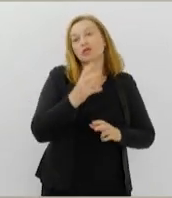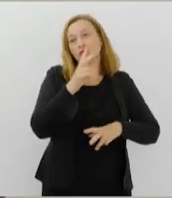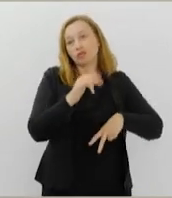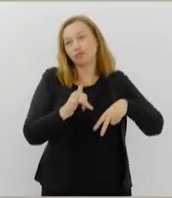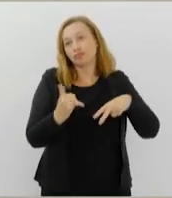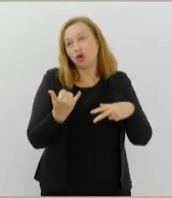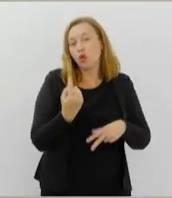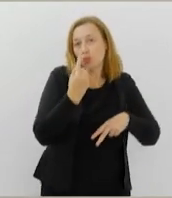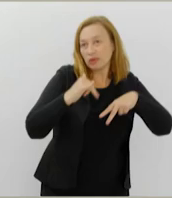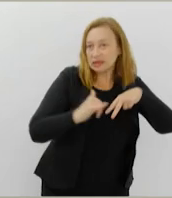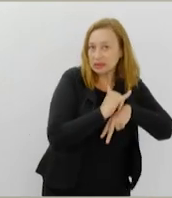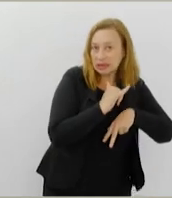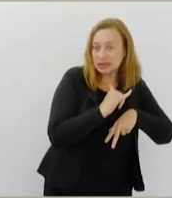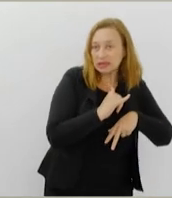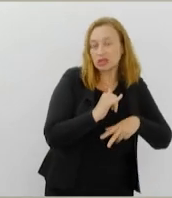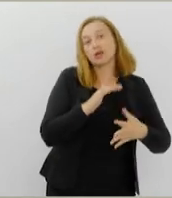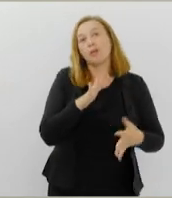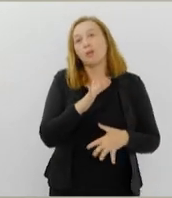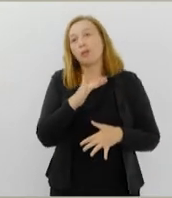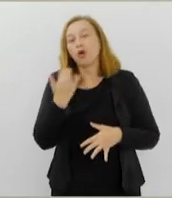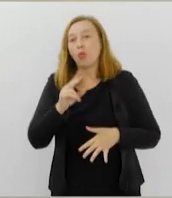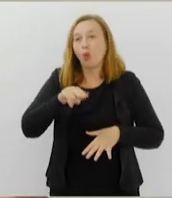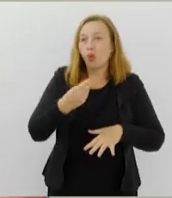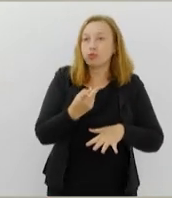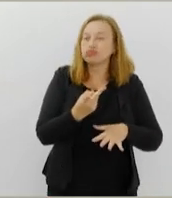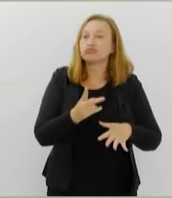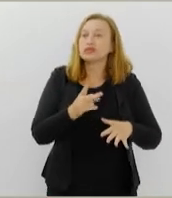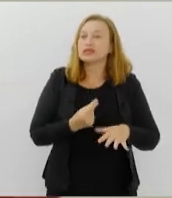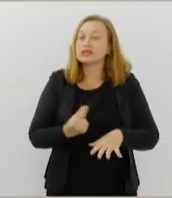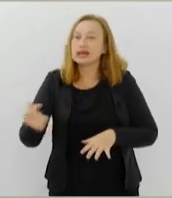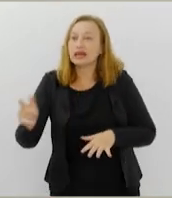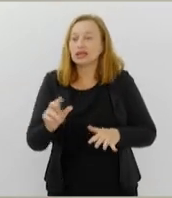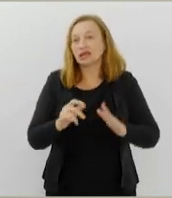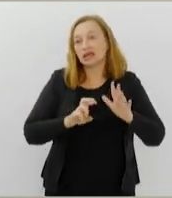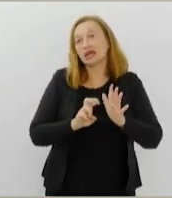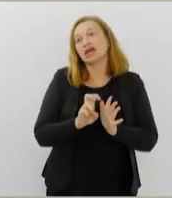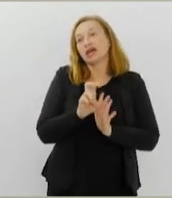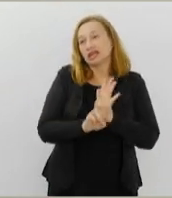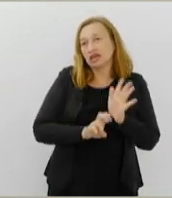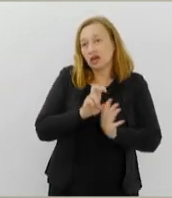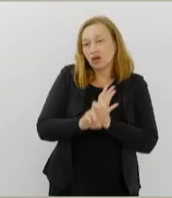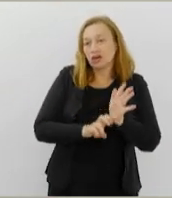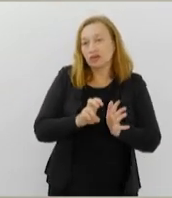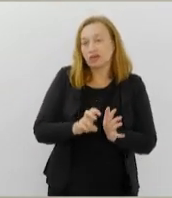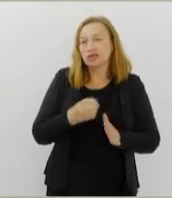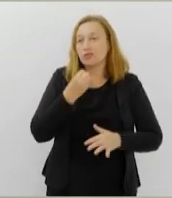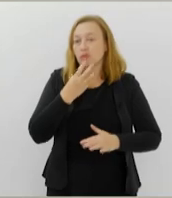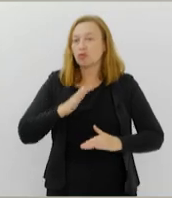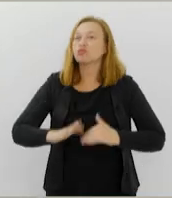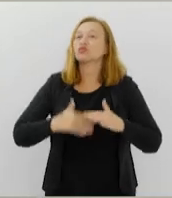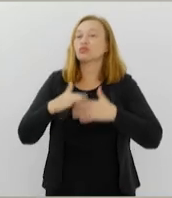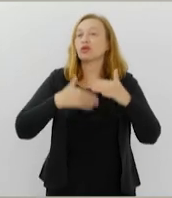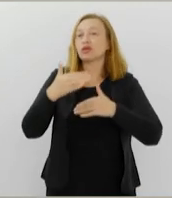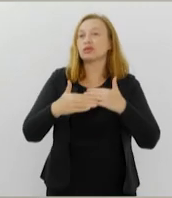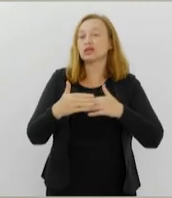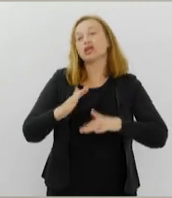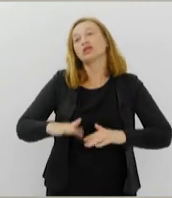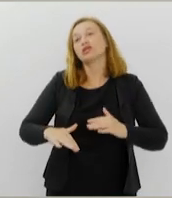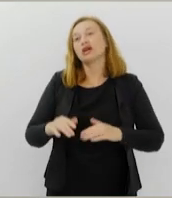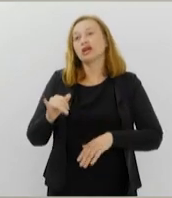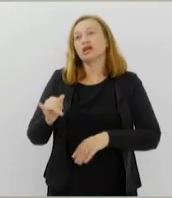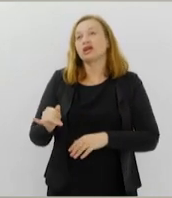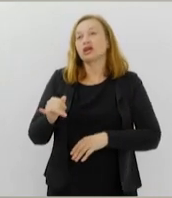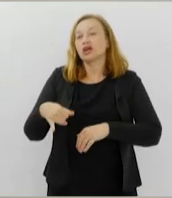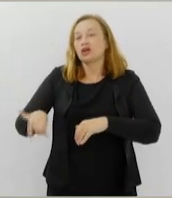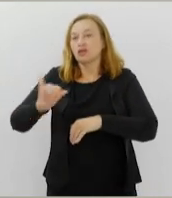rodas e for diagnosticado e tratado em tempo, já valeu todo o programa que está sendo desenvolvido aqui em Volta Redonda, que eu, inclusive,